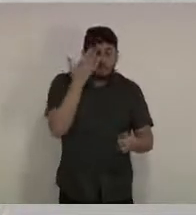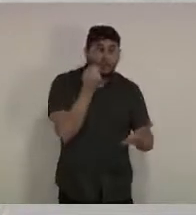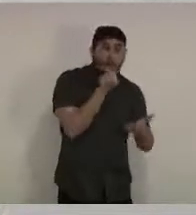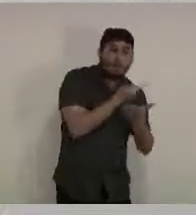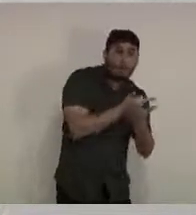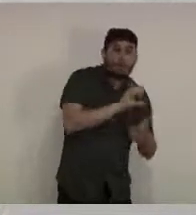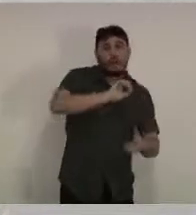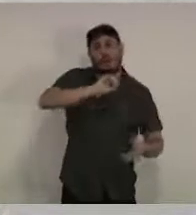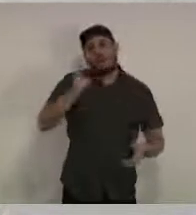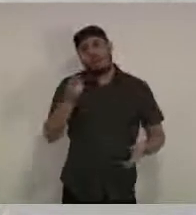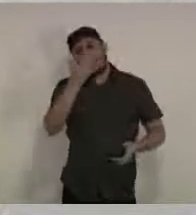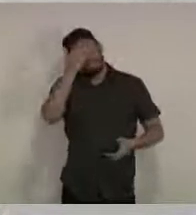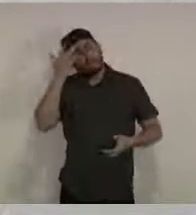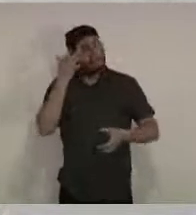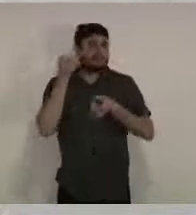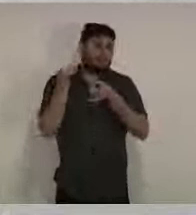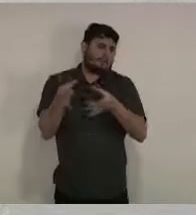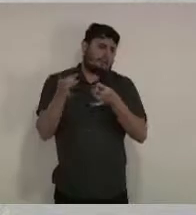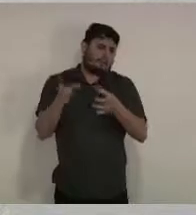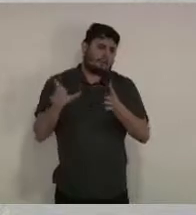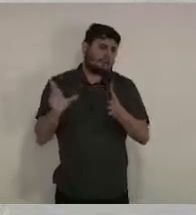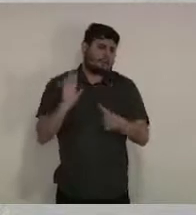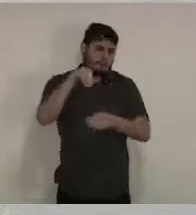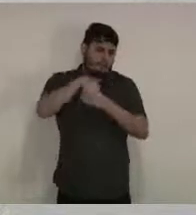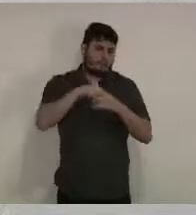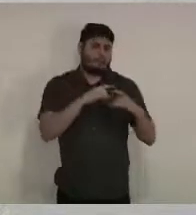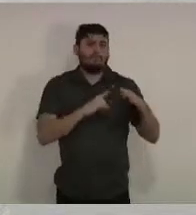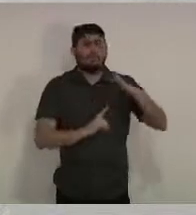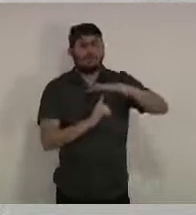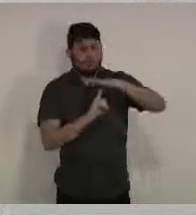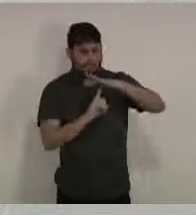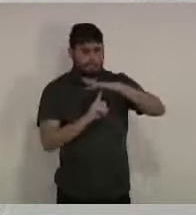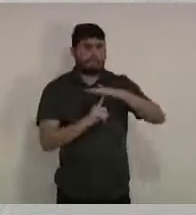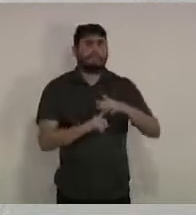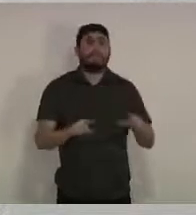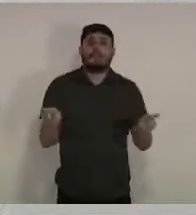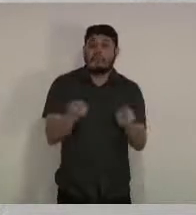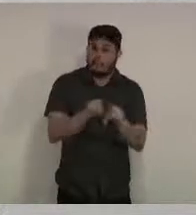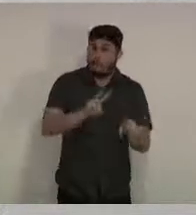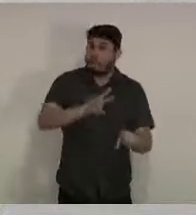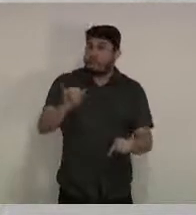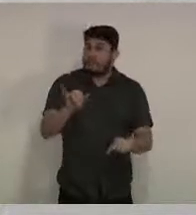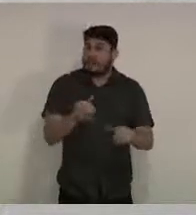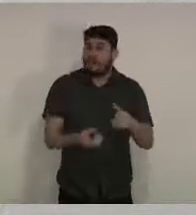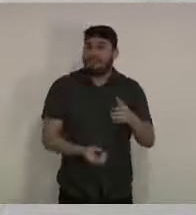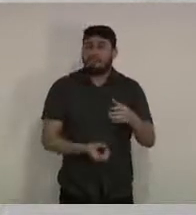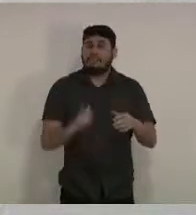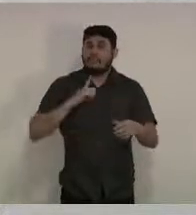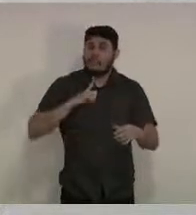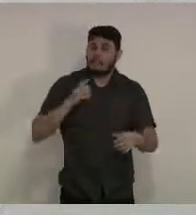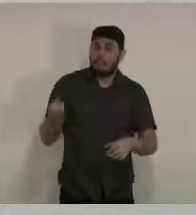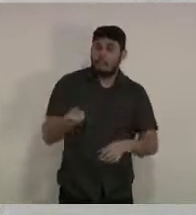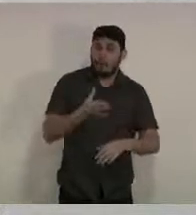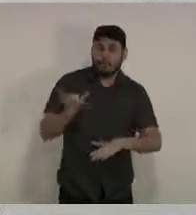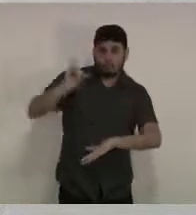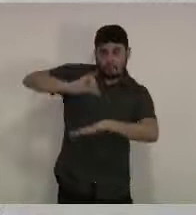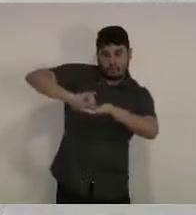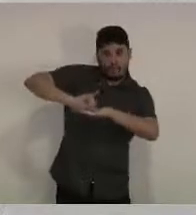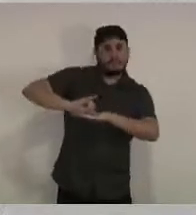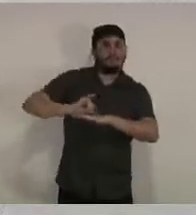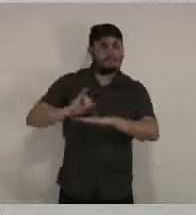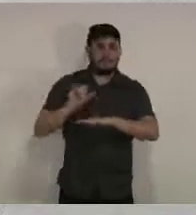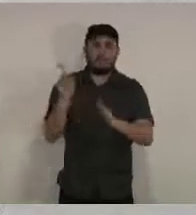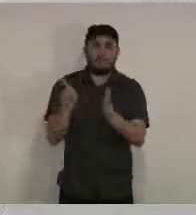instalação de lavatórios móveis. Já instalamos nas mais diversas feiras, mas colocaremos mais água e também álcool gel à disposição dessa